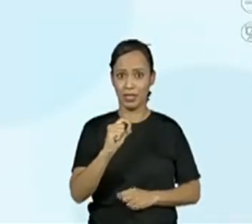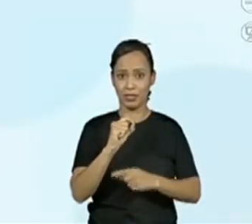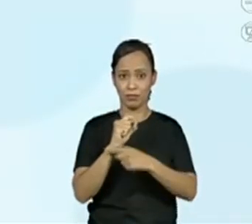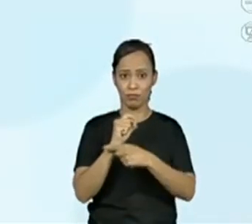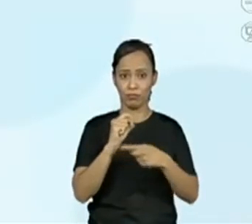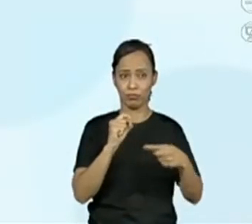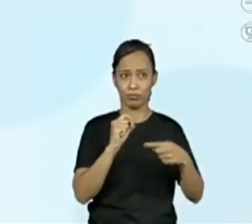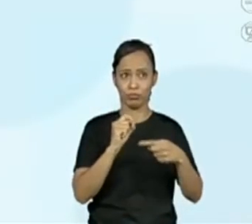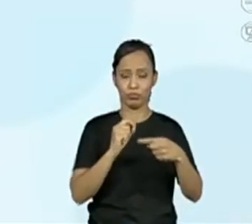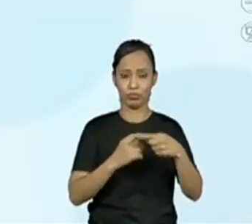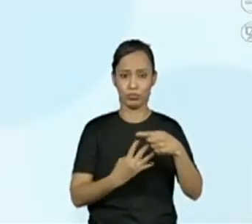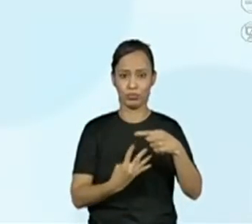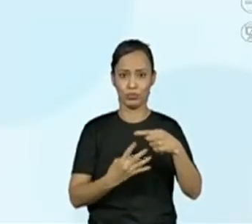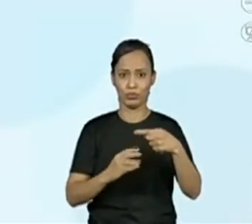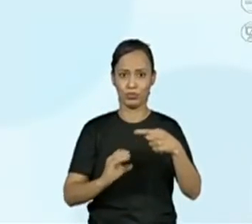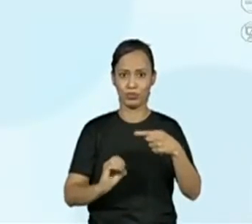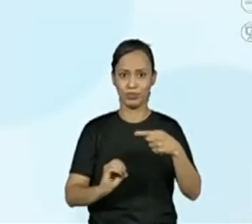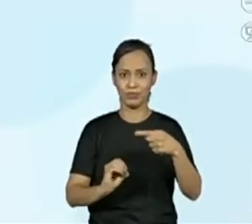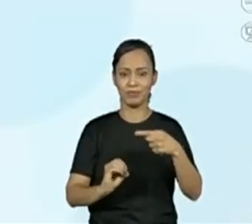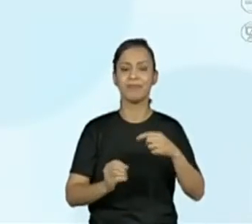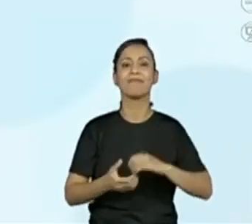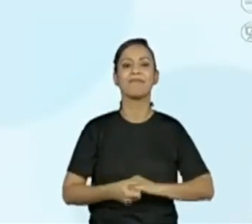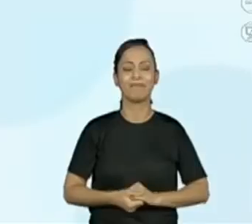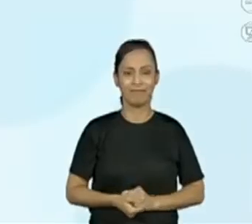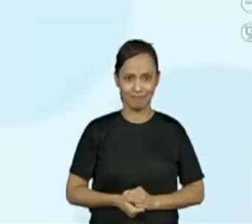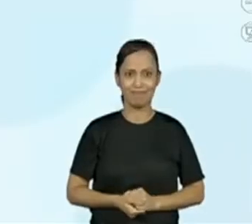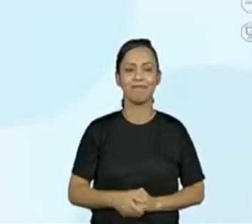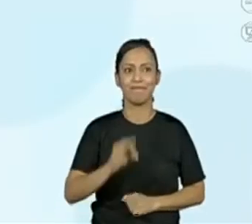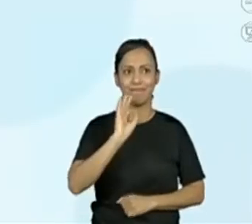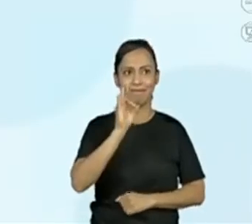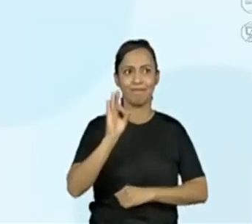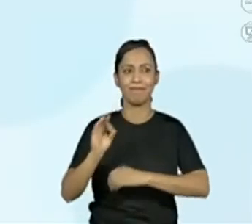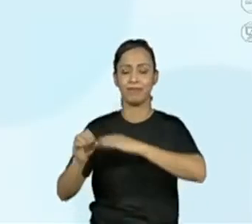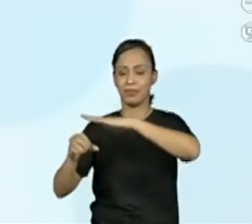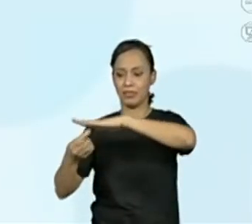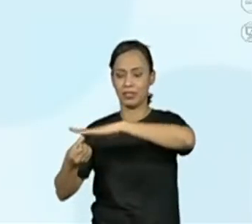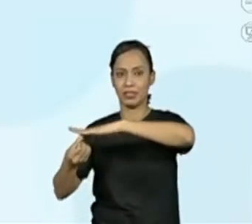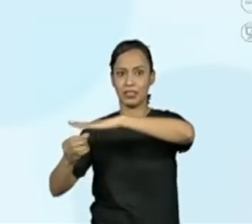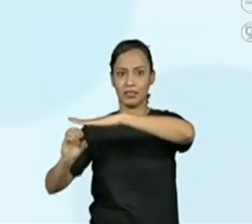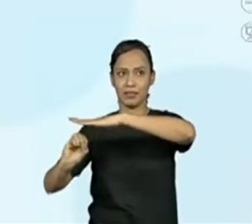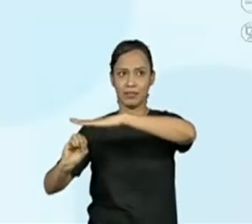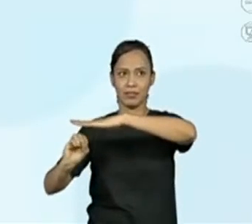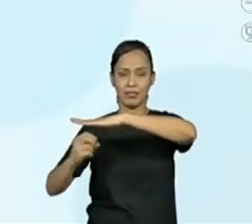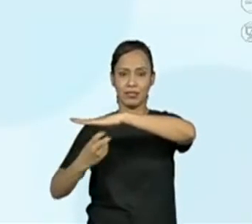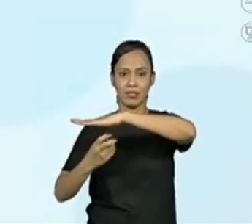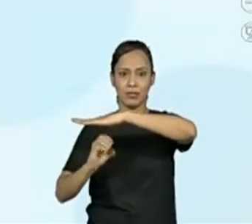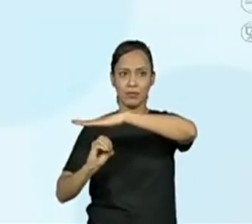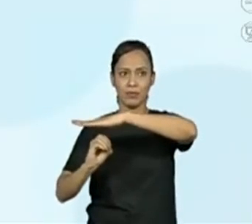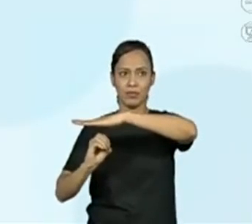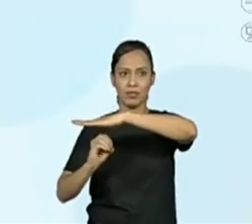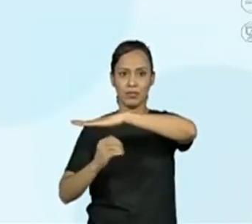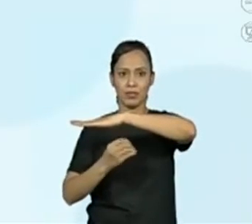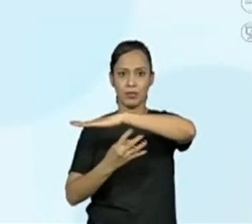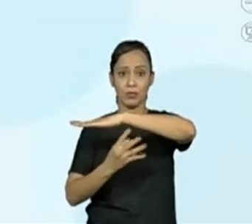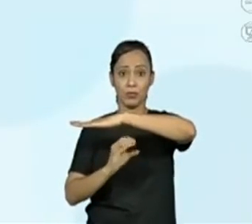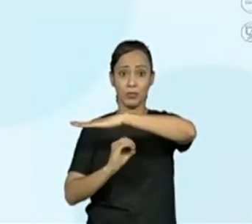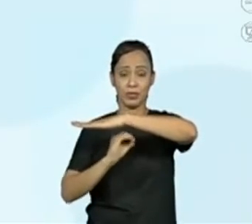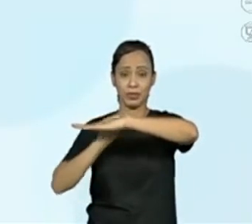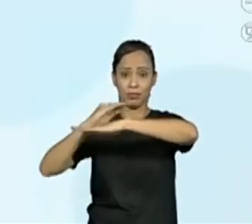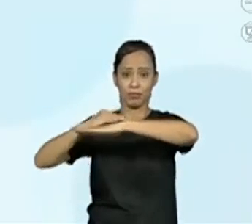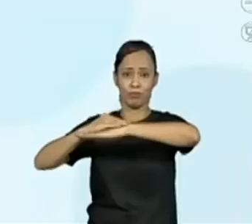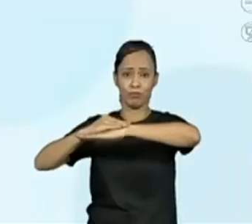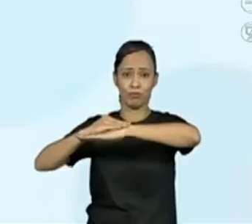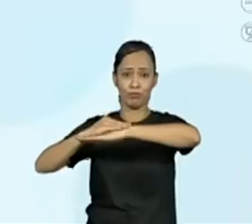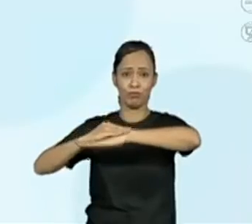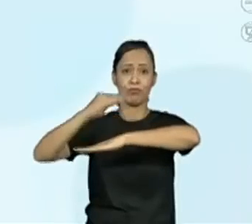40. Para 40. Vou registrar o 40 aqui. Vamos conferir o próximo pulo? Vamos lá.